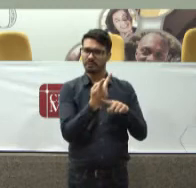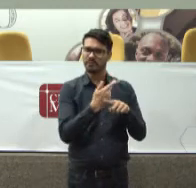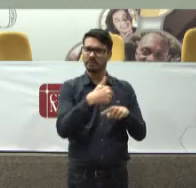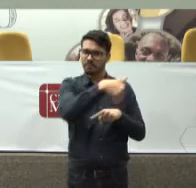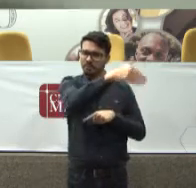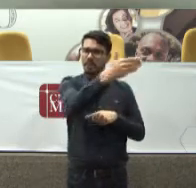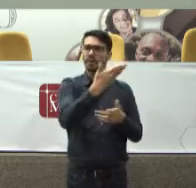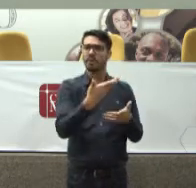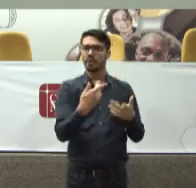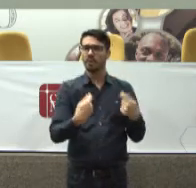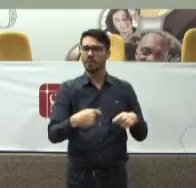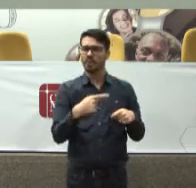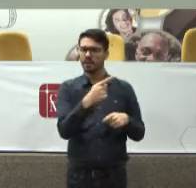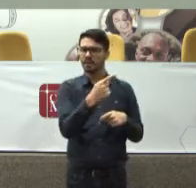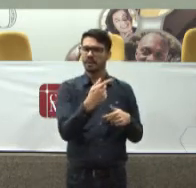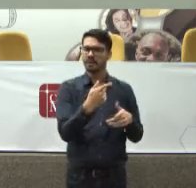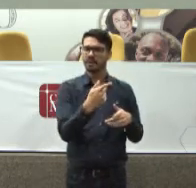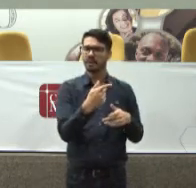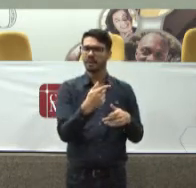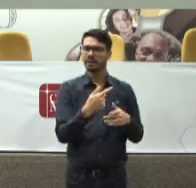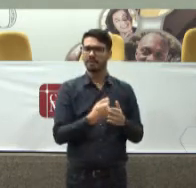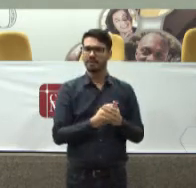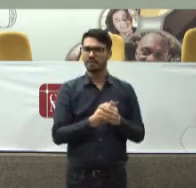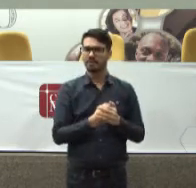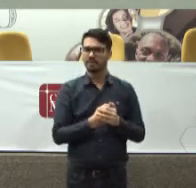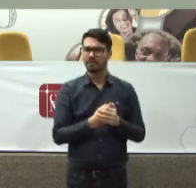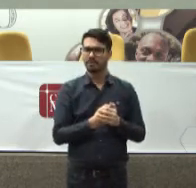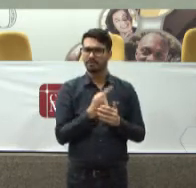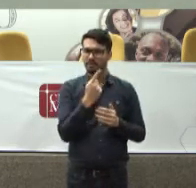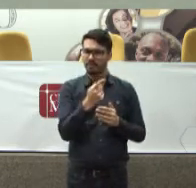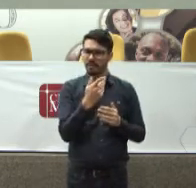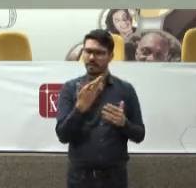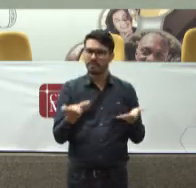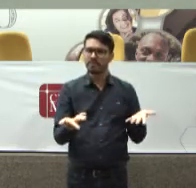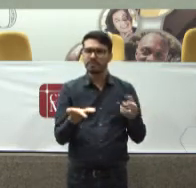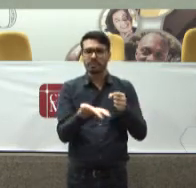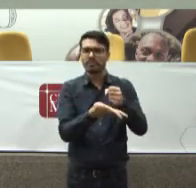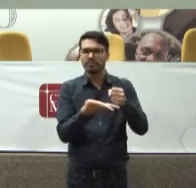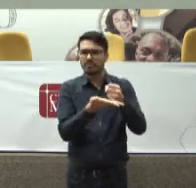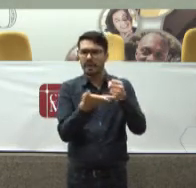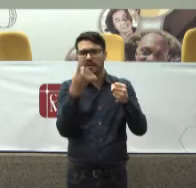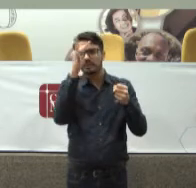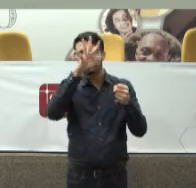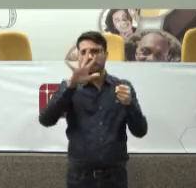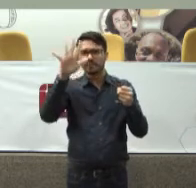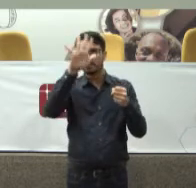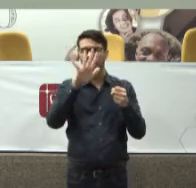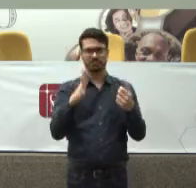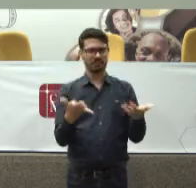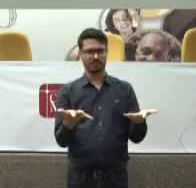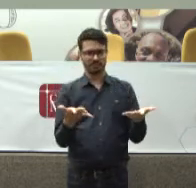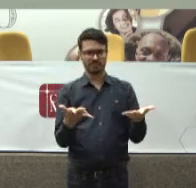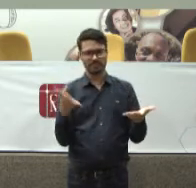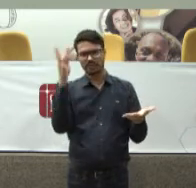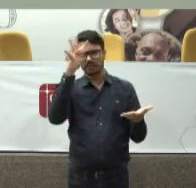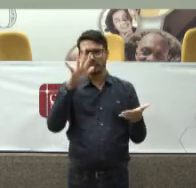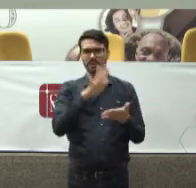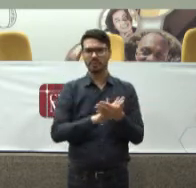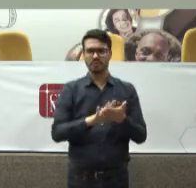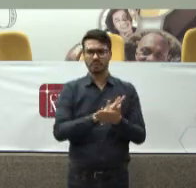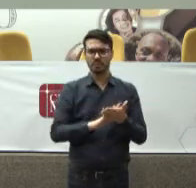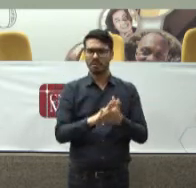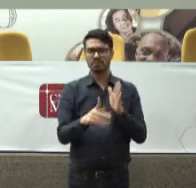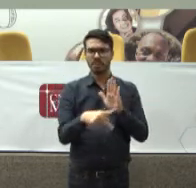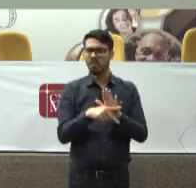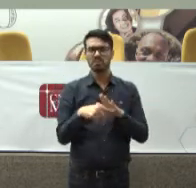Necessariamente Tratamento Eu falei Mas o senhor está Lastreado em qual teoria? Não, nenhuma É uma teoria muito nossa